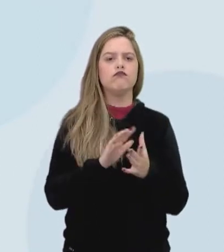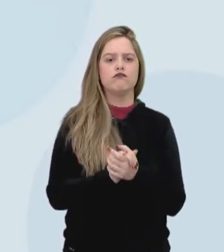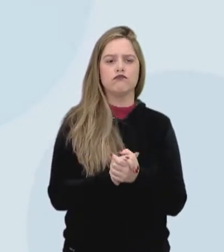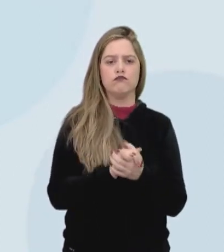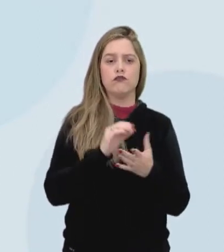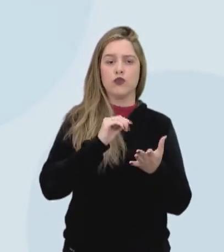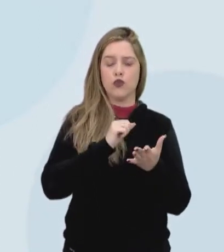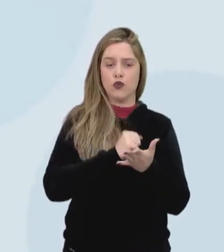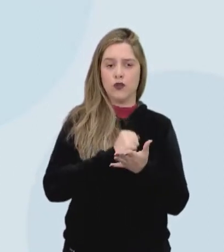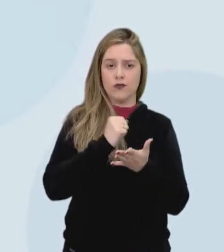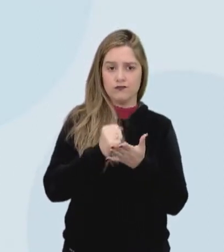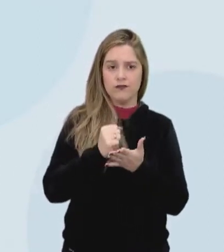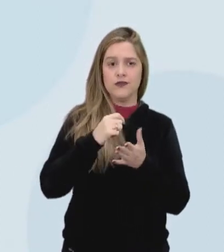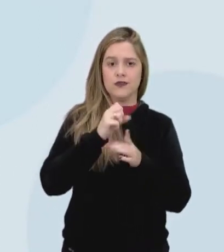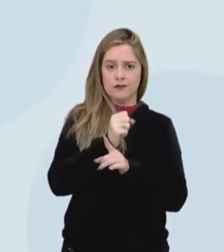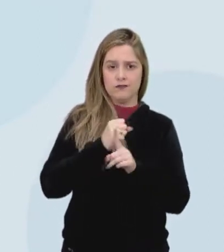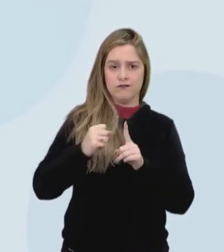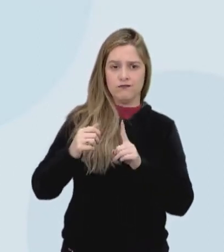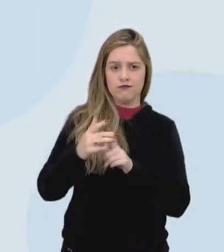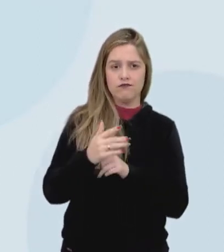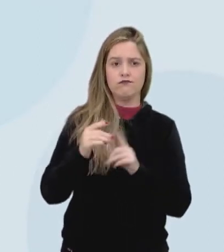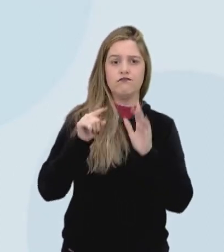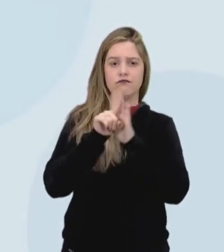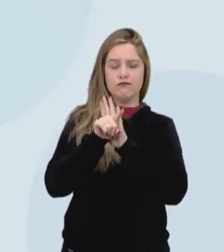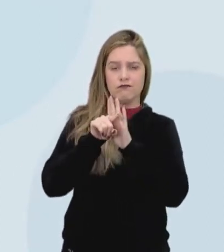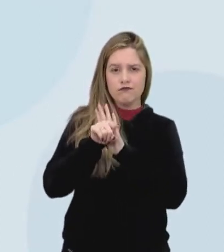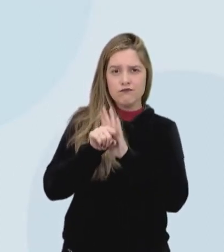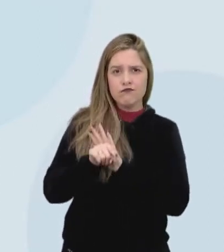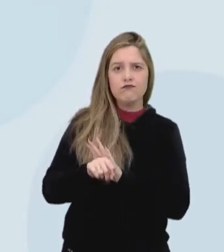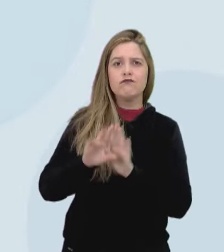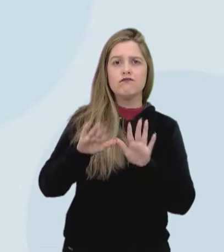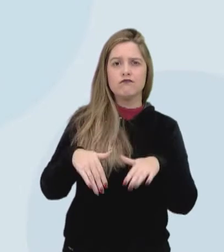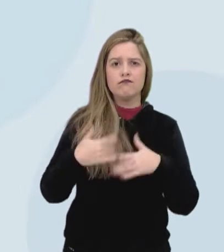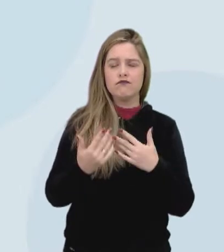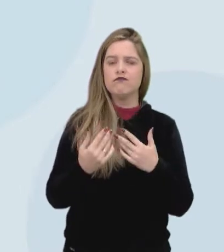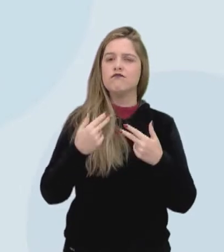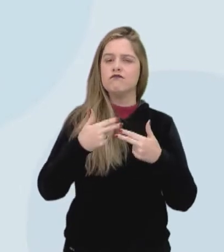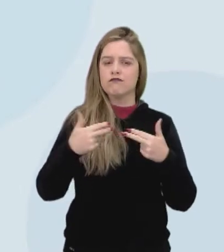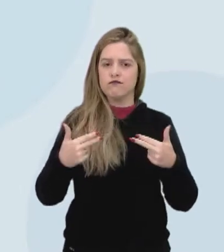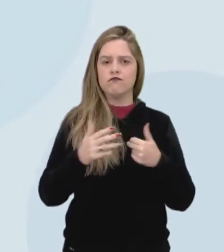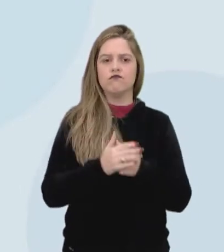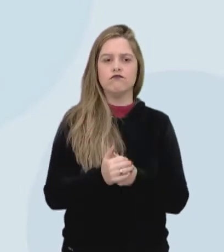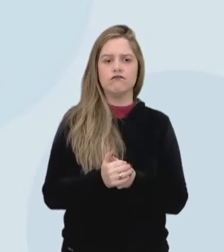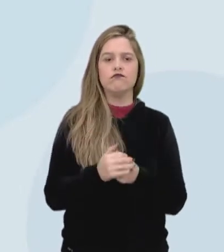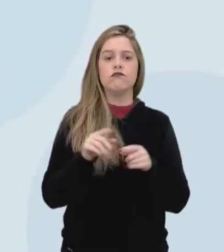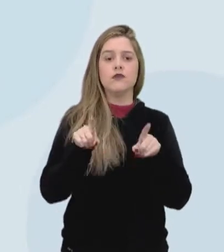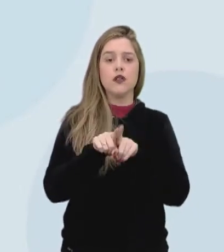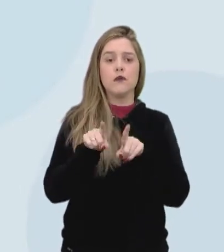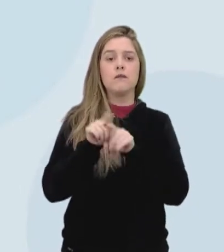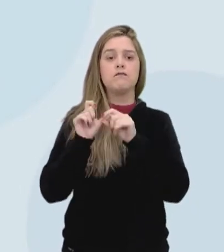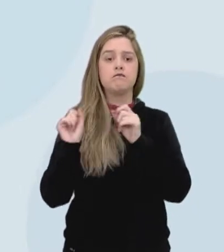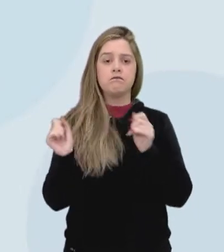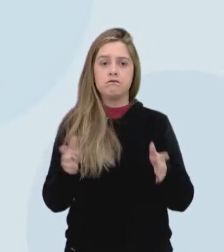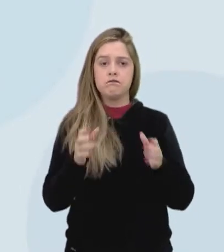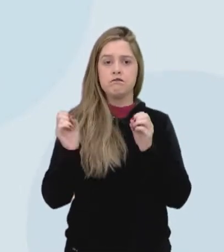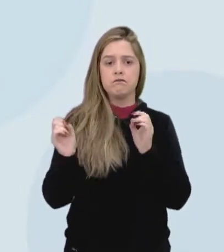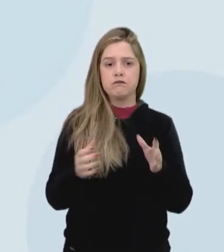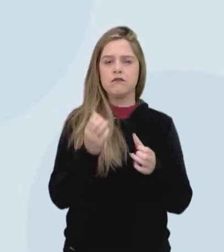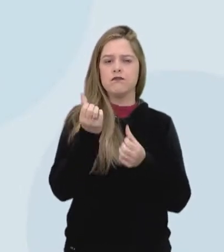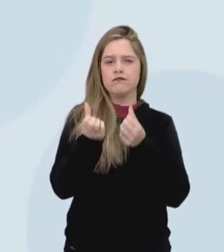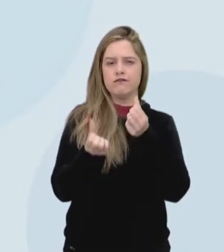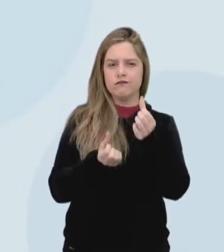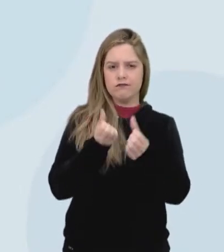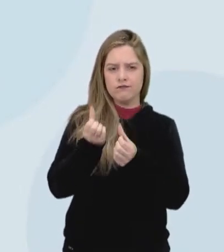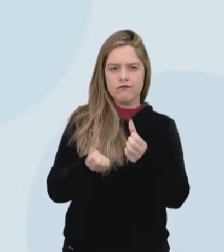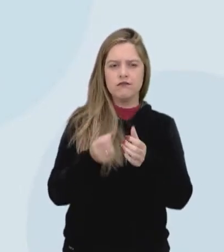grifado, sistema social mediado por contratos, contratos também grifado, de produção no qual o capitalista,